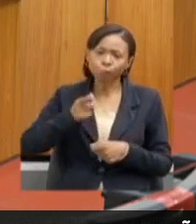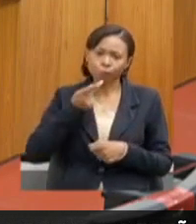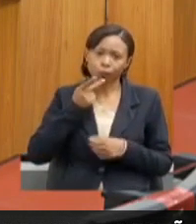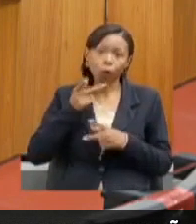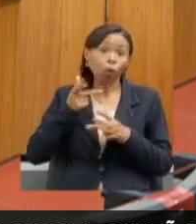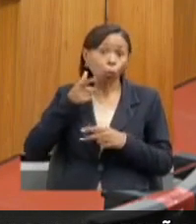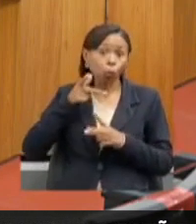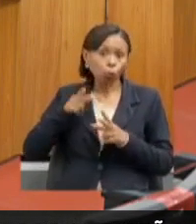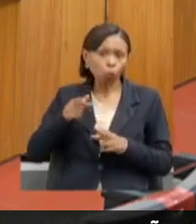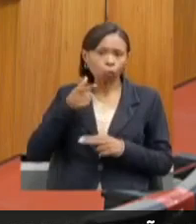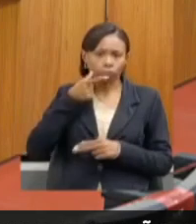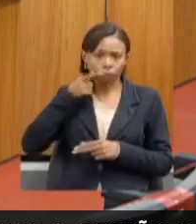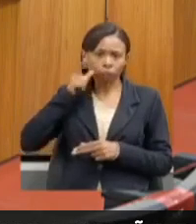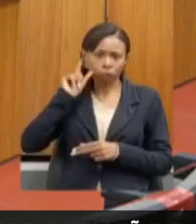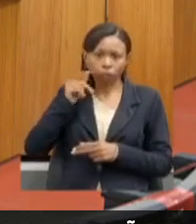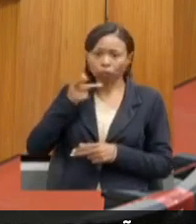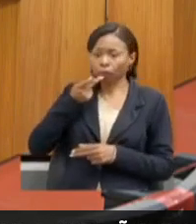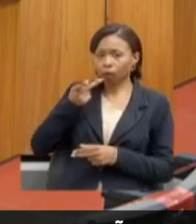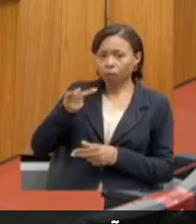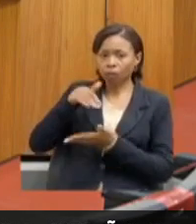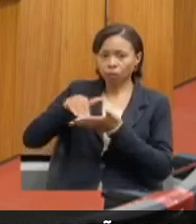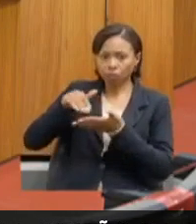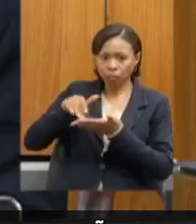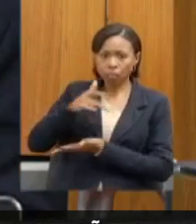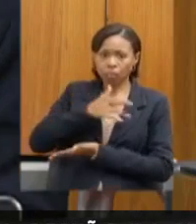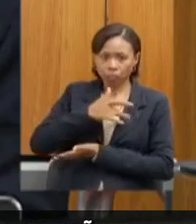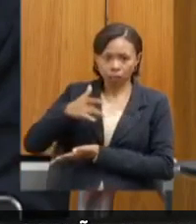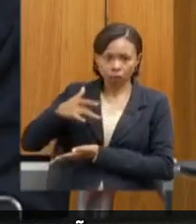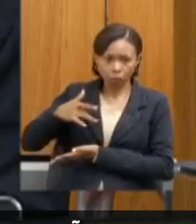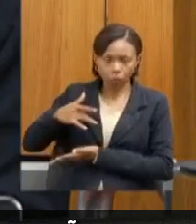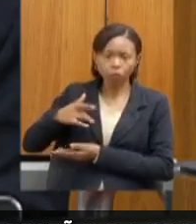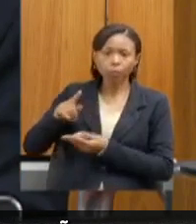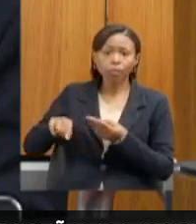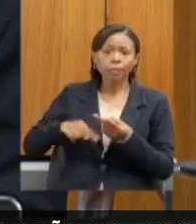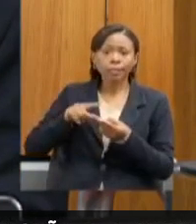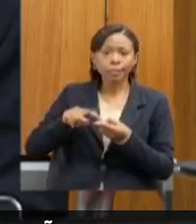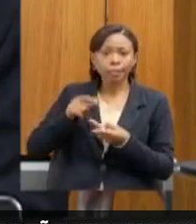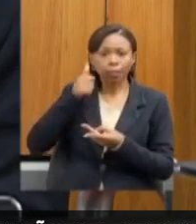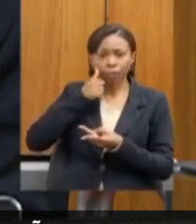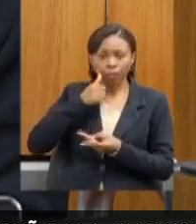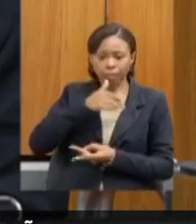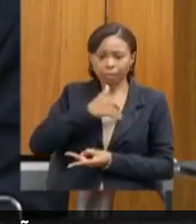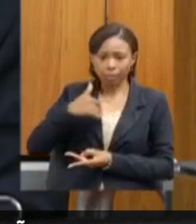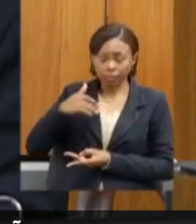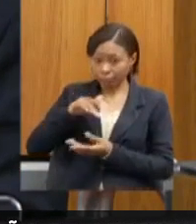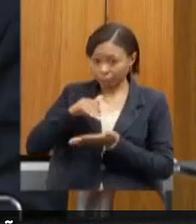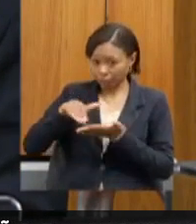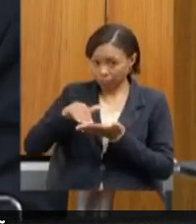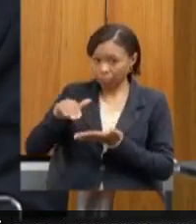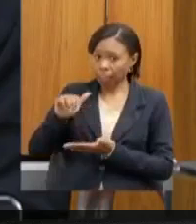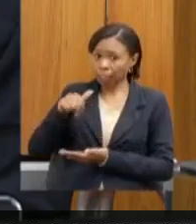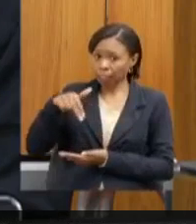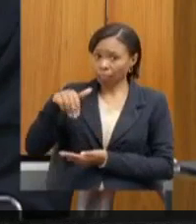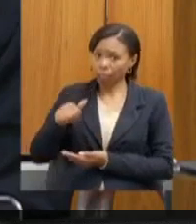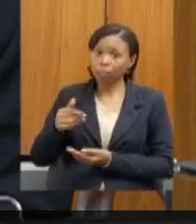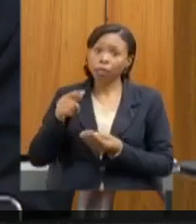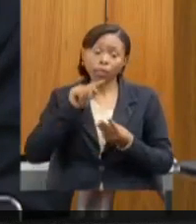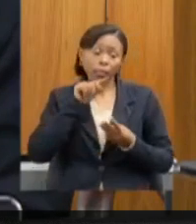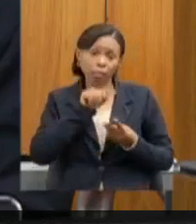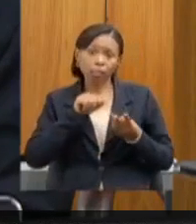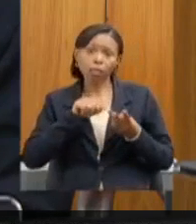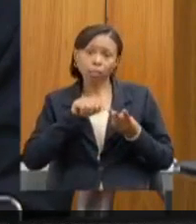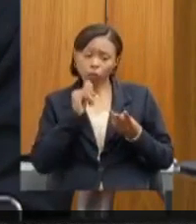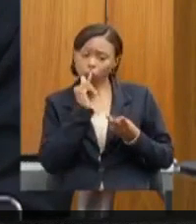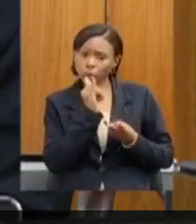ontem para o secretário de Saúde, o doutor Carlos Eduardo, para a secretária Ana, e para a senhora formando o tripé,